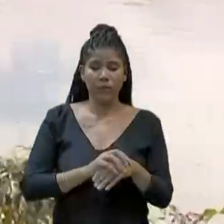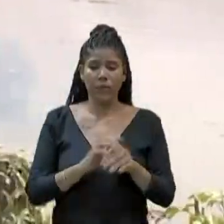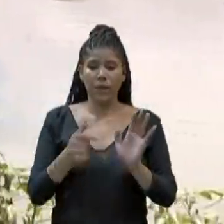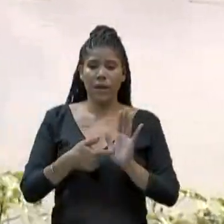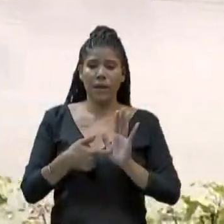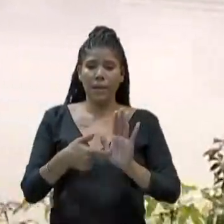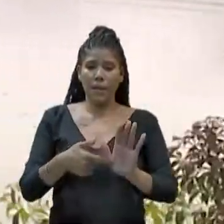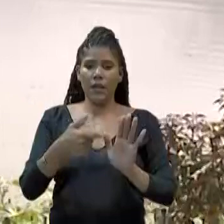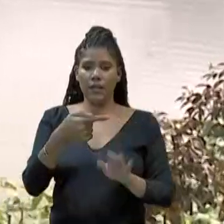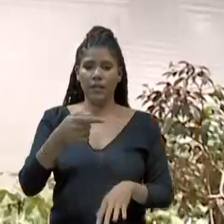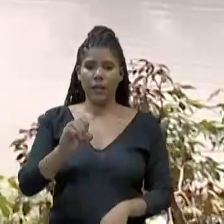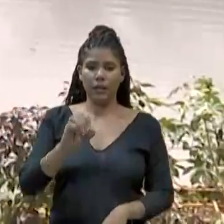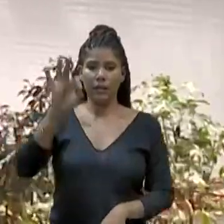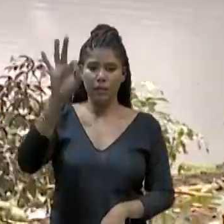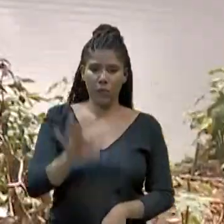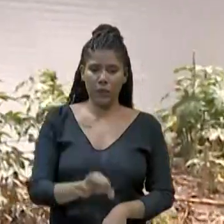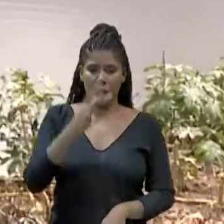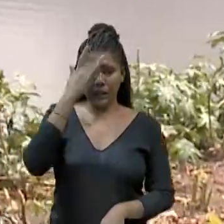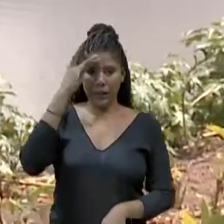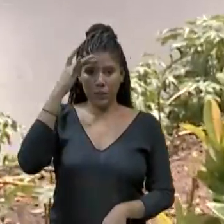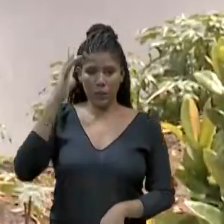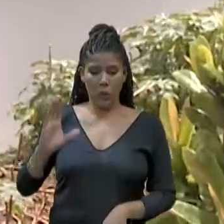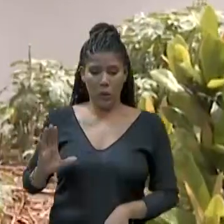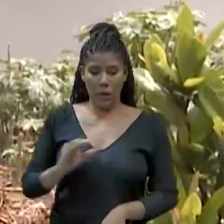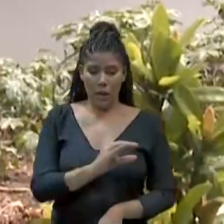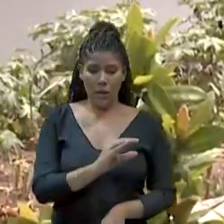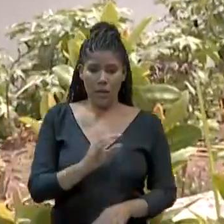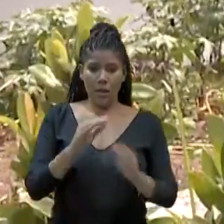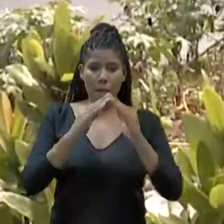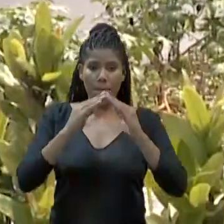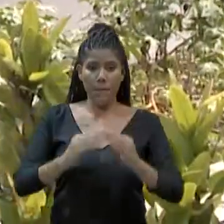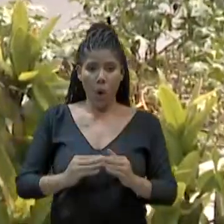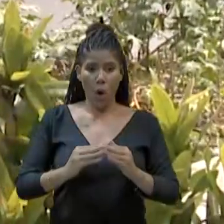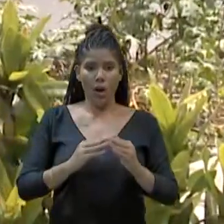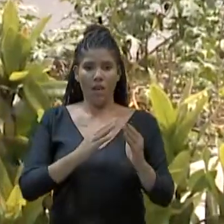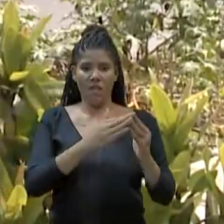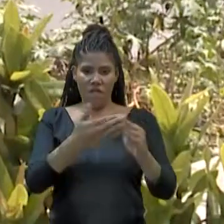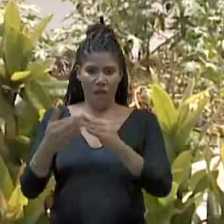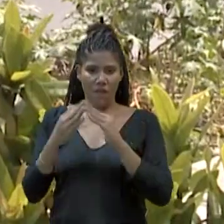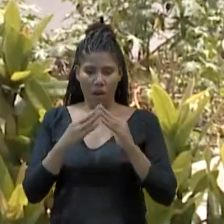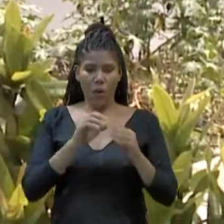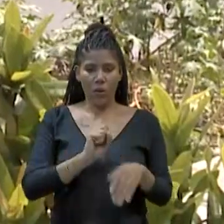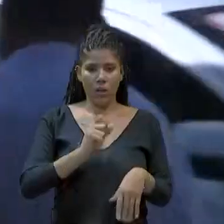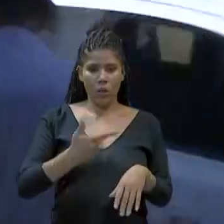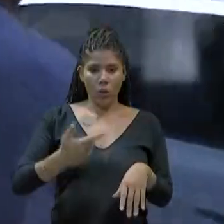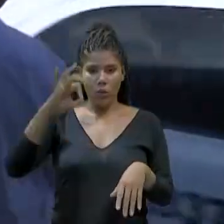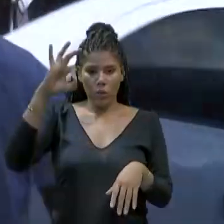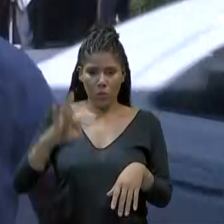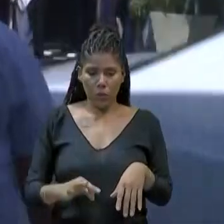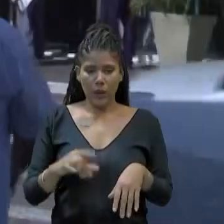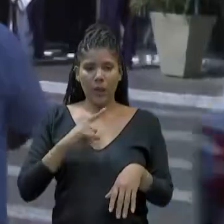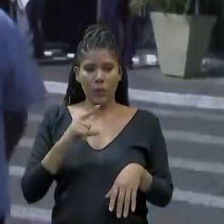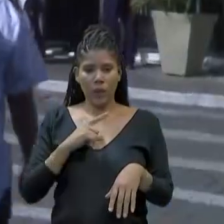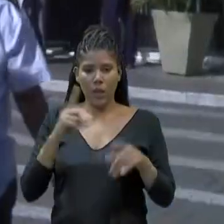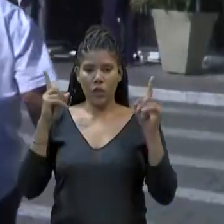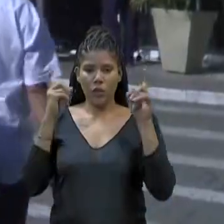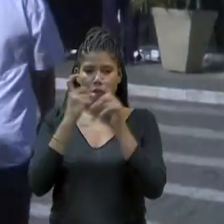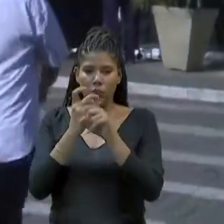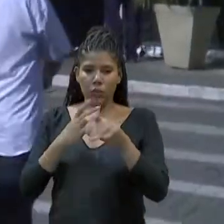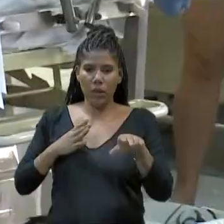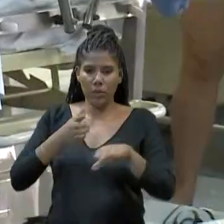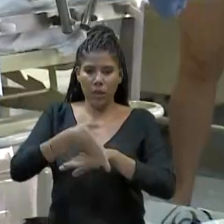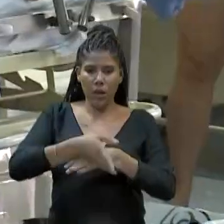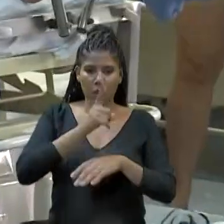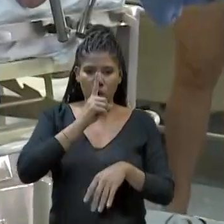70% dos pacientes oncológicos moram em favelas. 82% relatam ter dificuldade de acesso a serviços públicos de